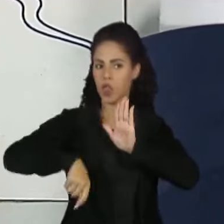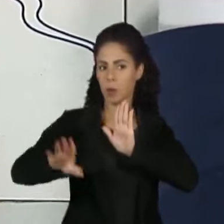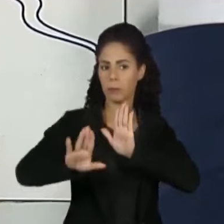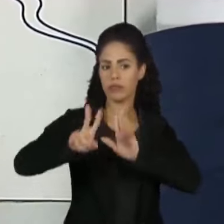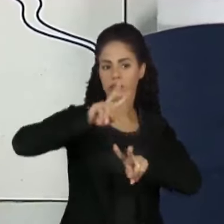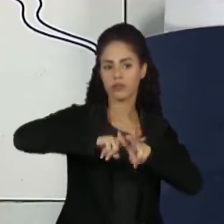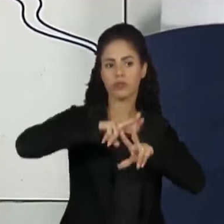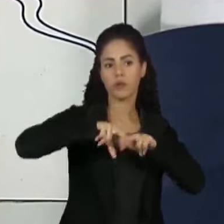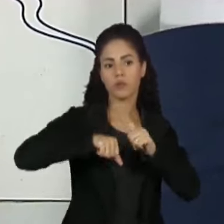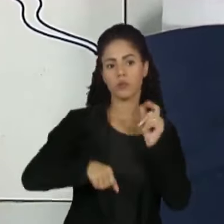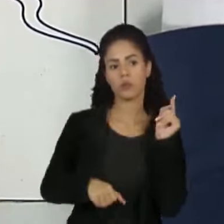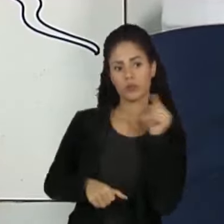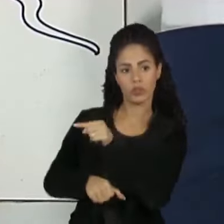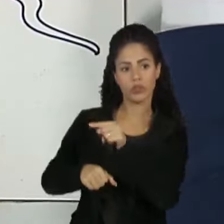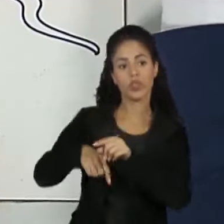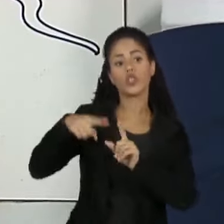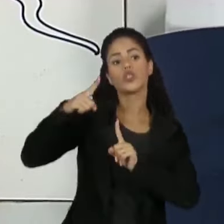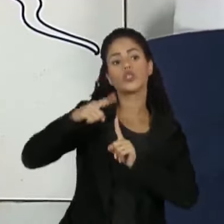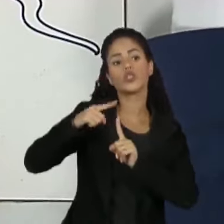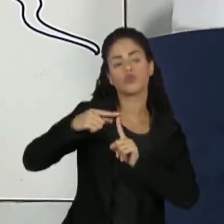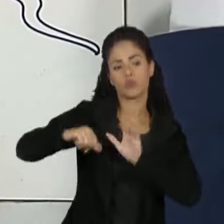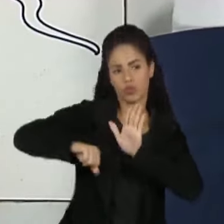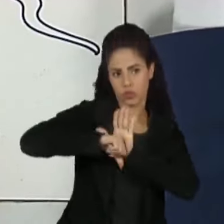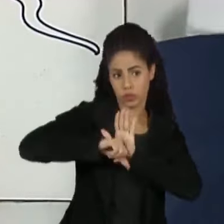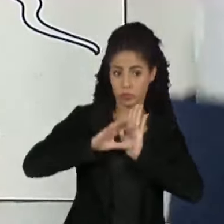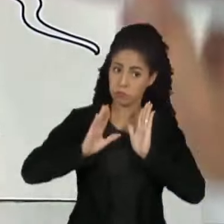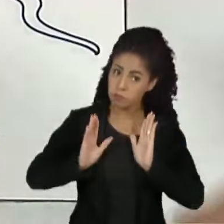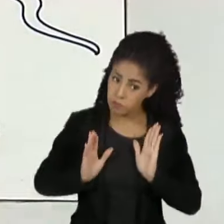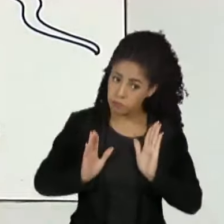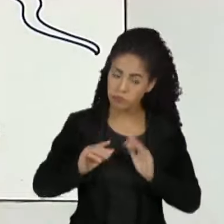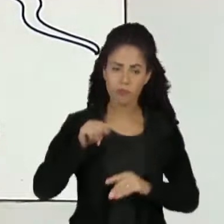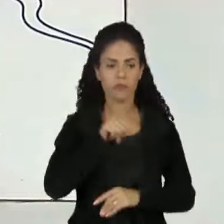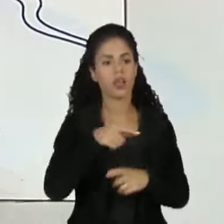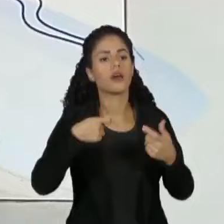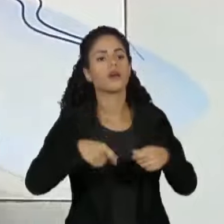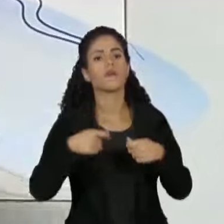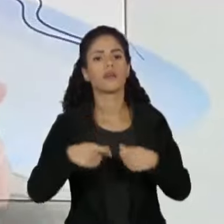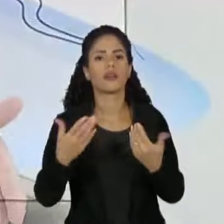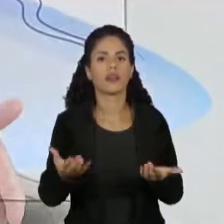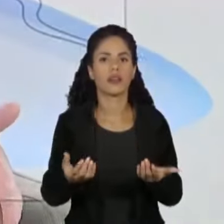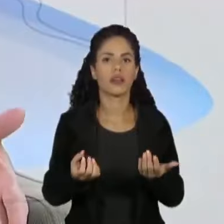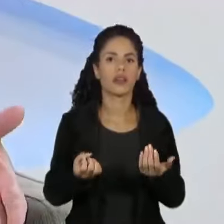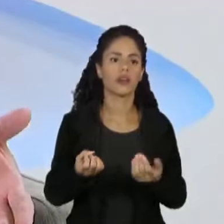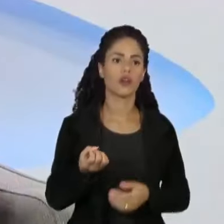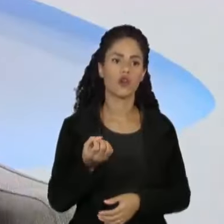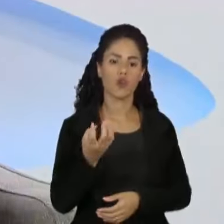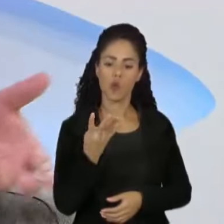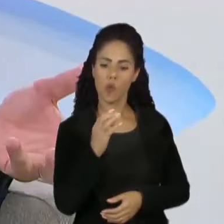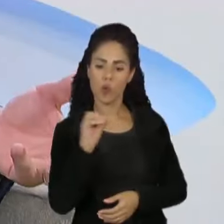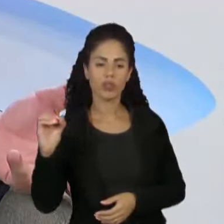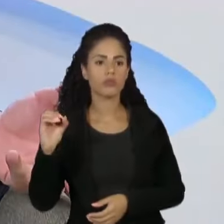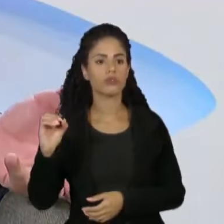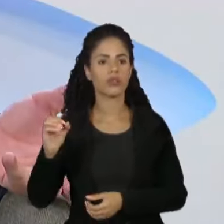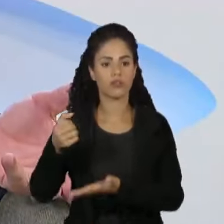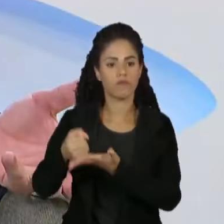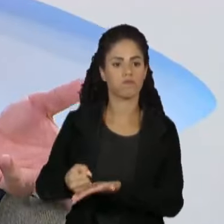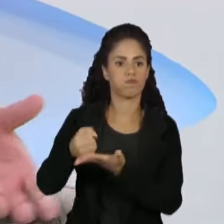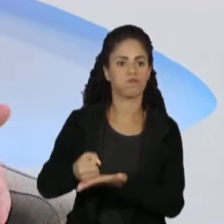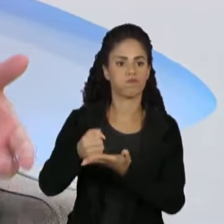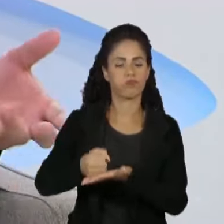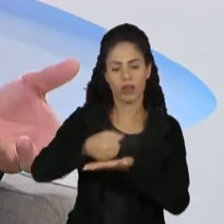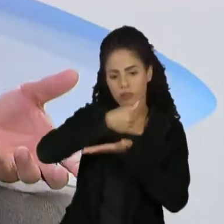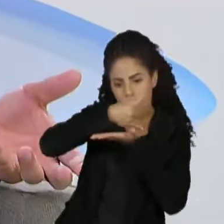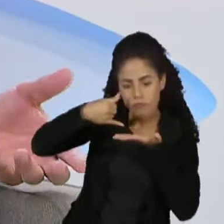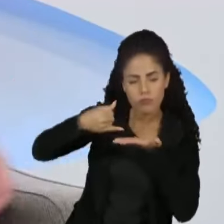nesse caso desse tipo de crime. Diga-se de passagem, o nego é pego com 420 quilos de cocaína, como foi acontecer em Mato